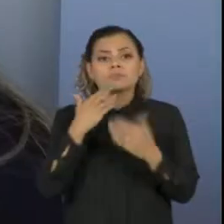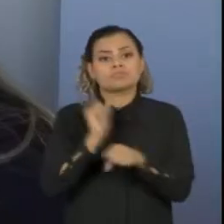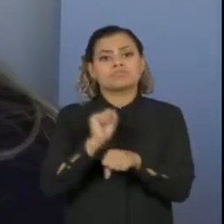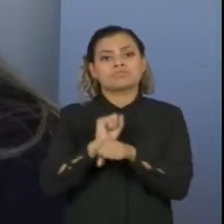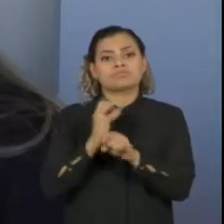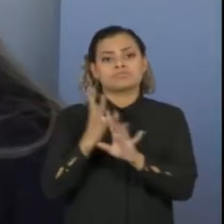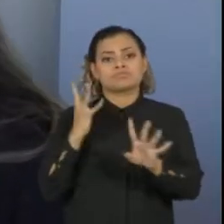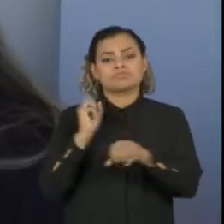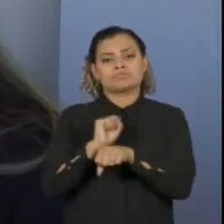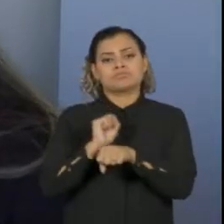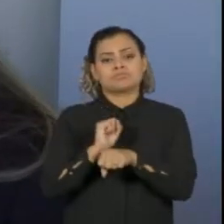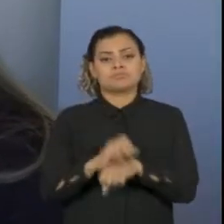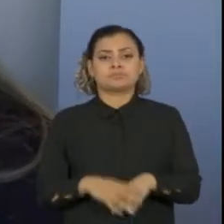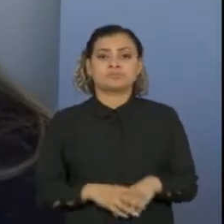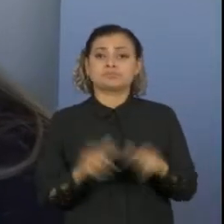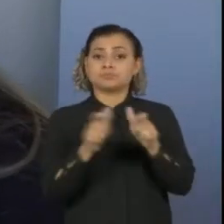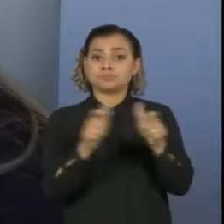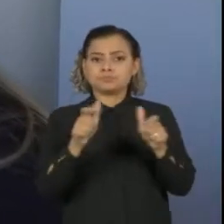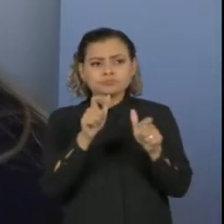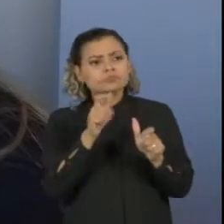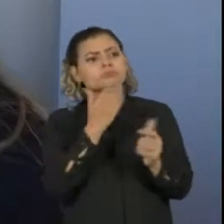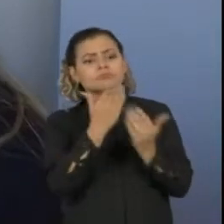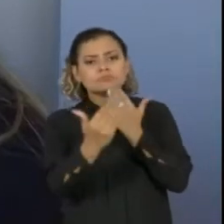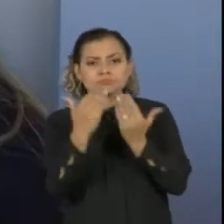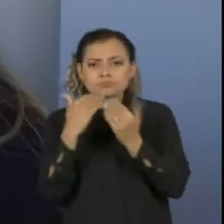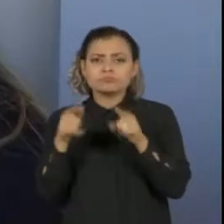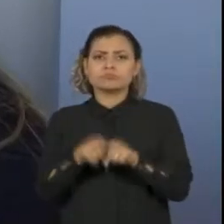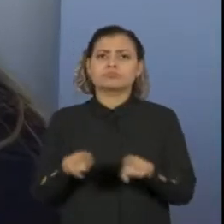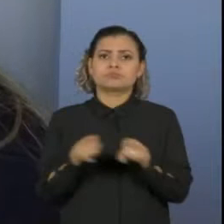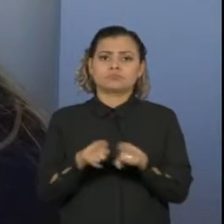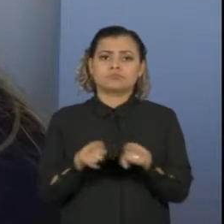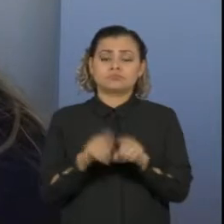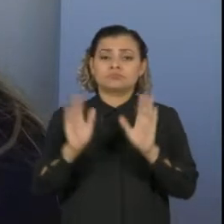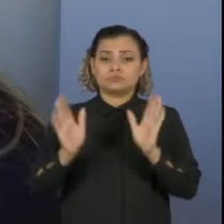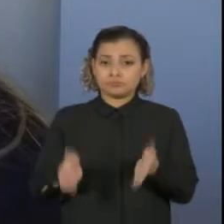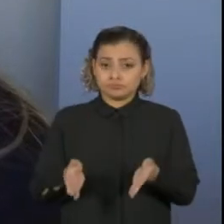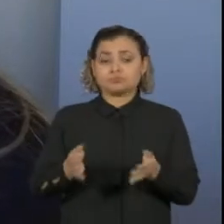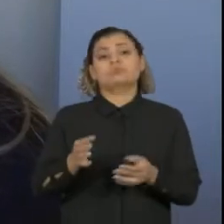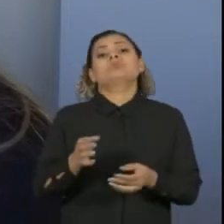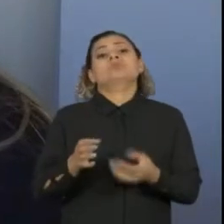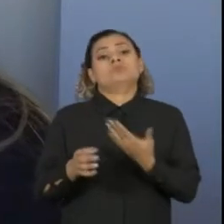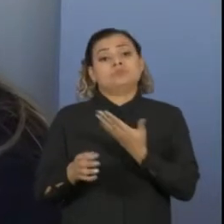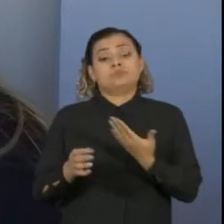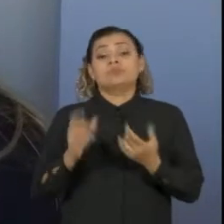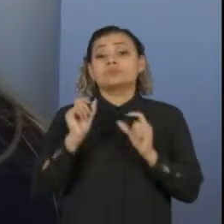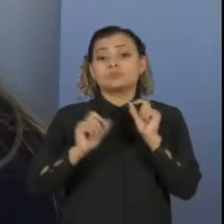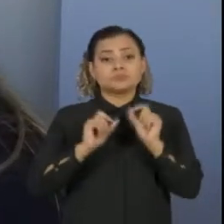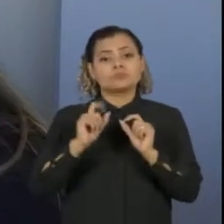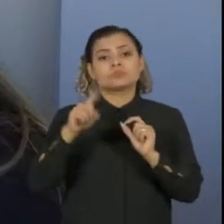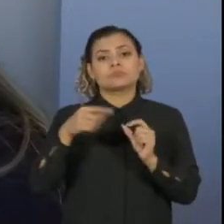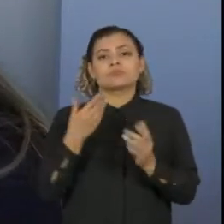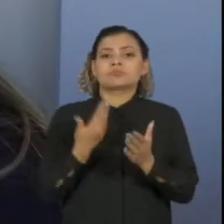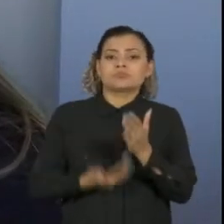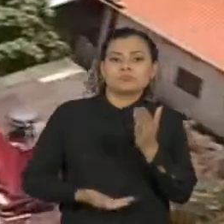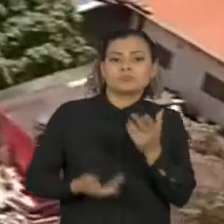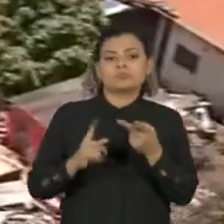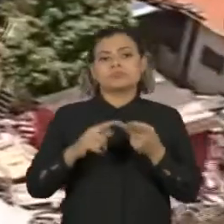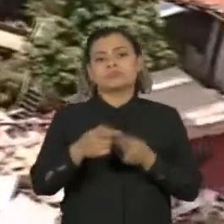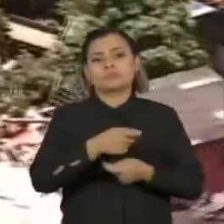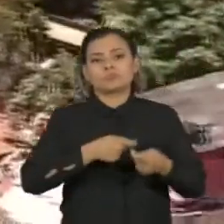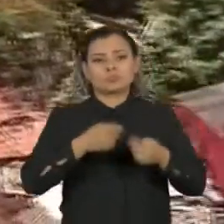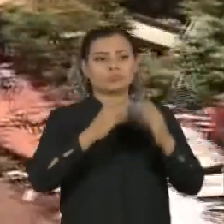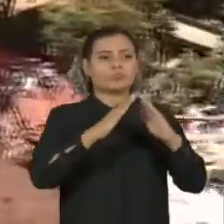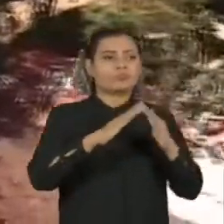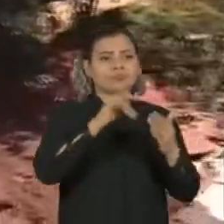As demandas maiores, como que tem chegado para a Defensoria Pública, são as demandas de perdas econômicas.